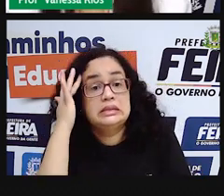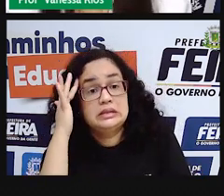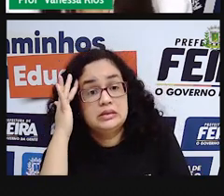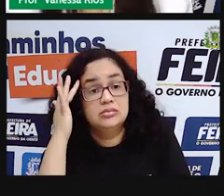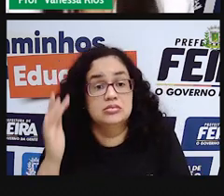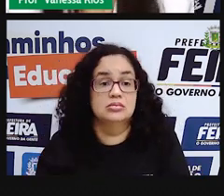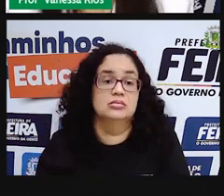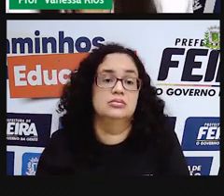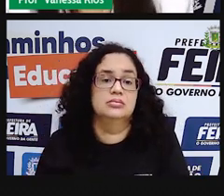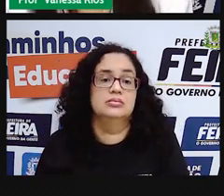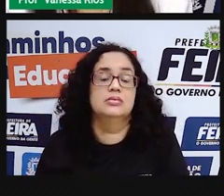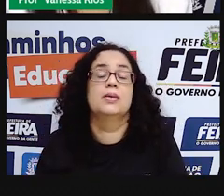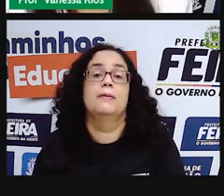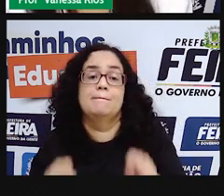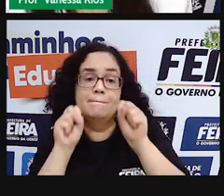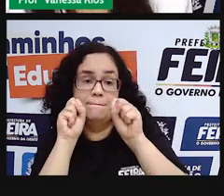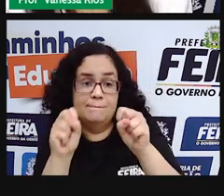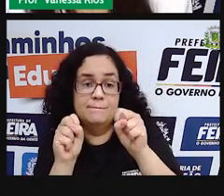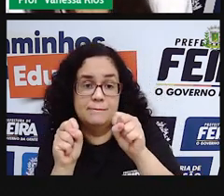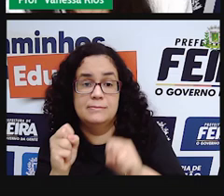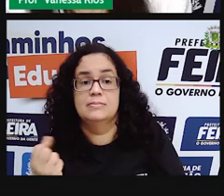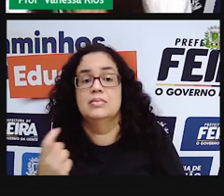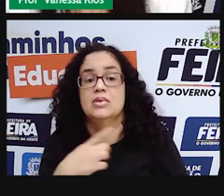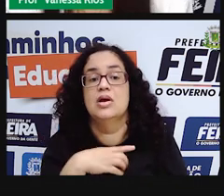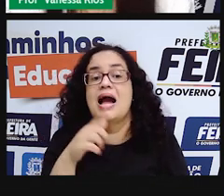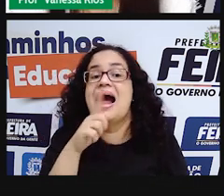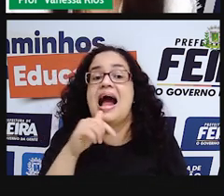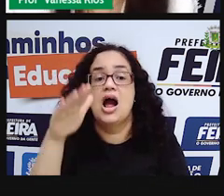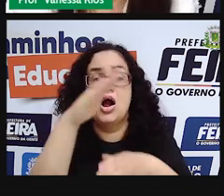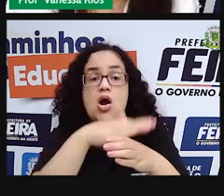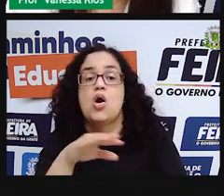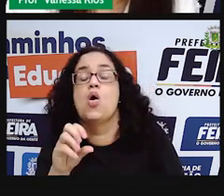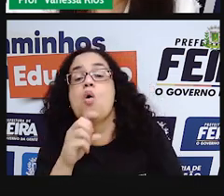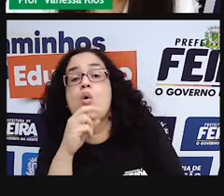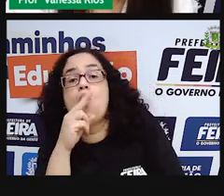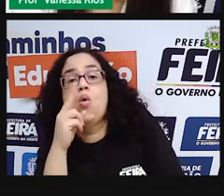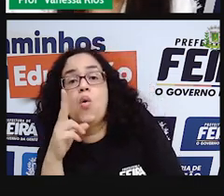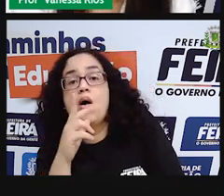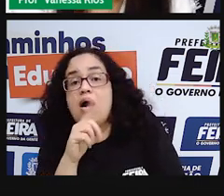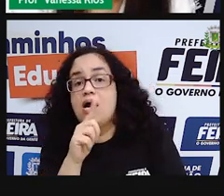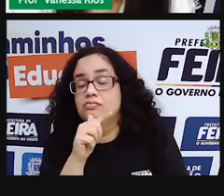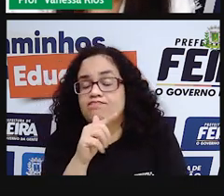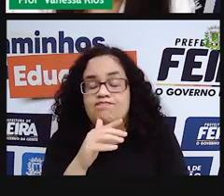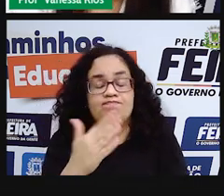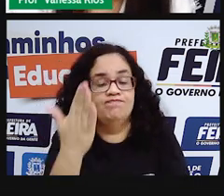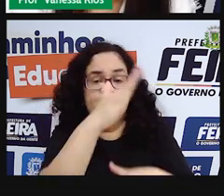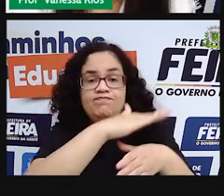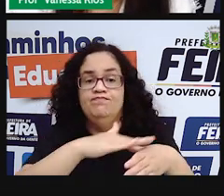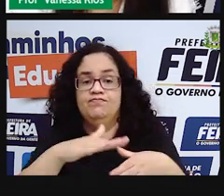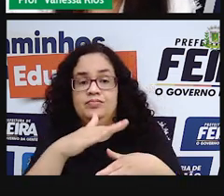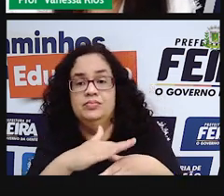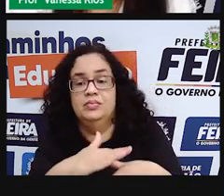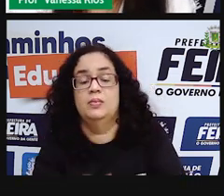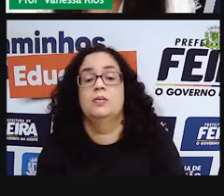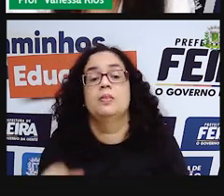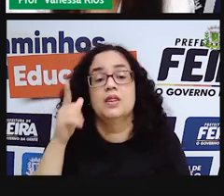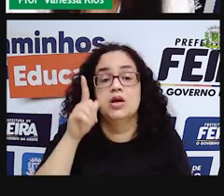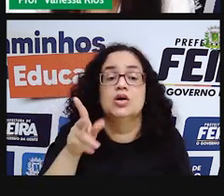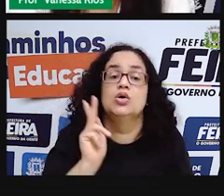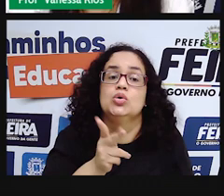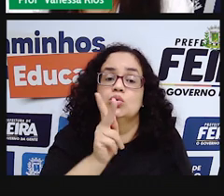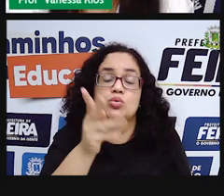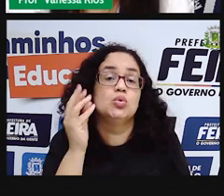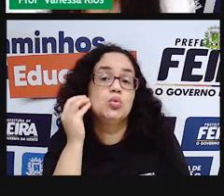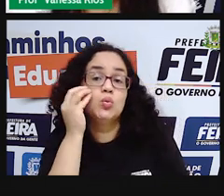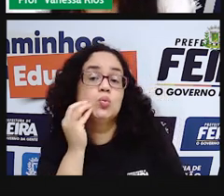ele pode ser considerado permeável ou impermeável? Vamos lá, então, fazer